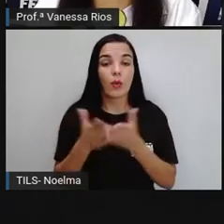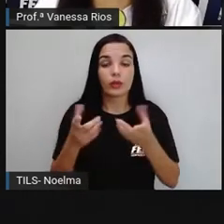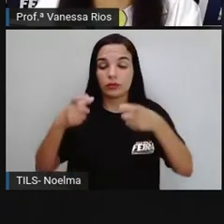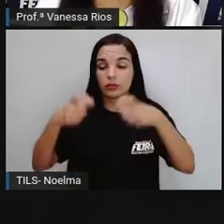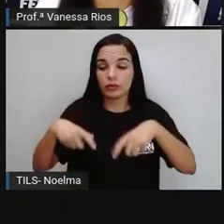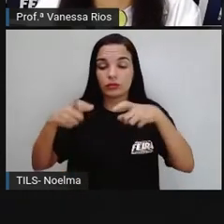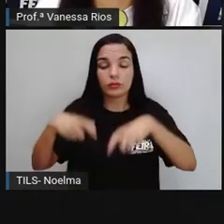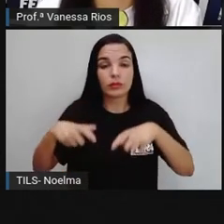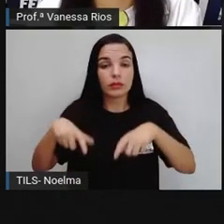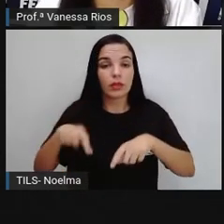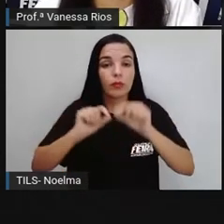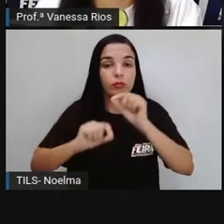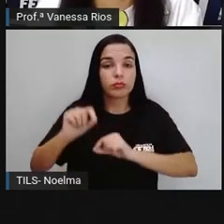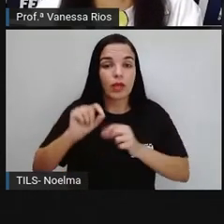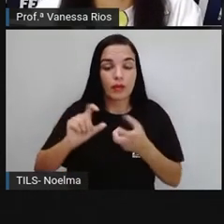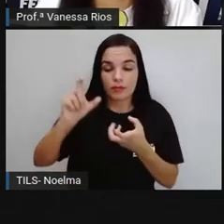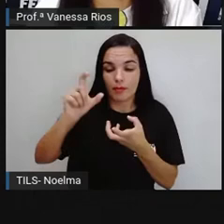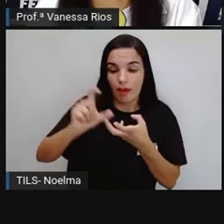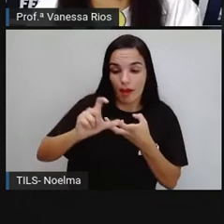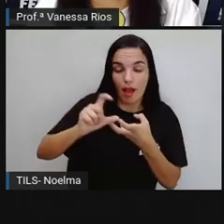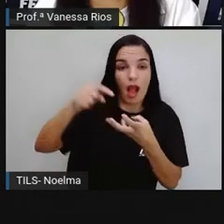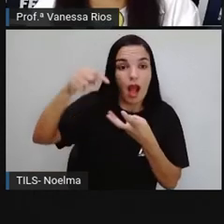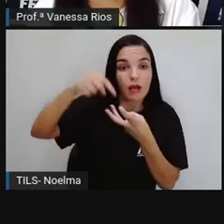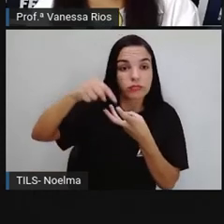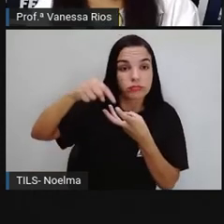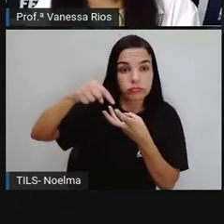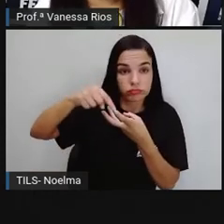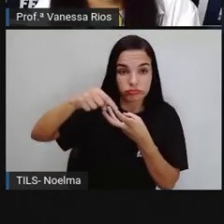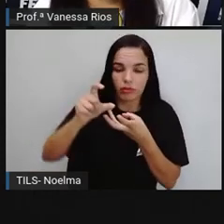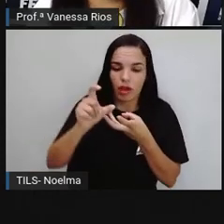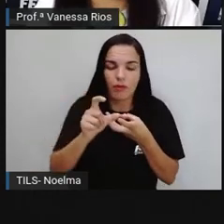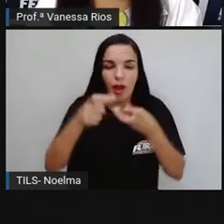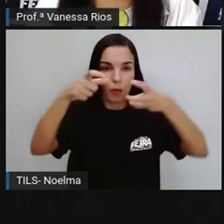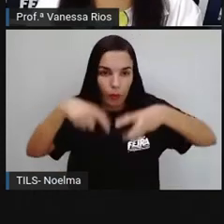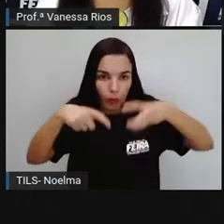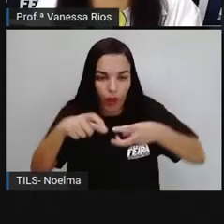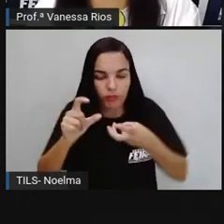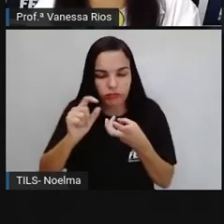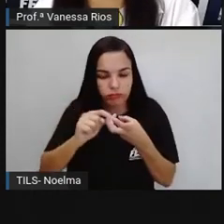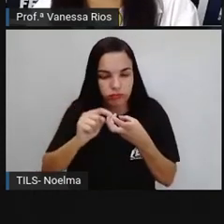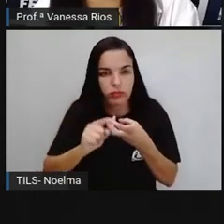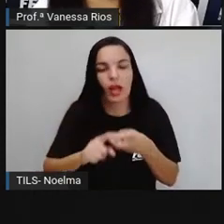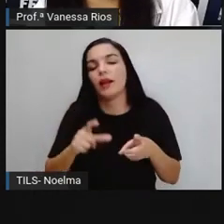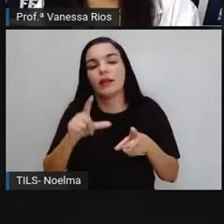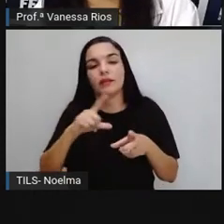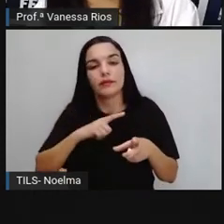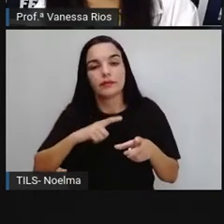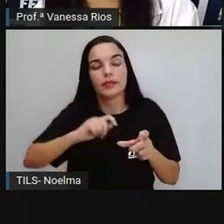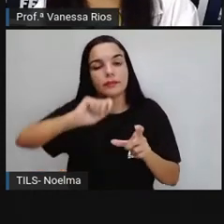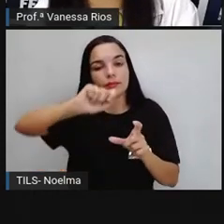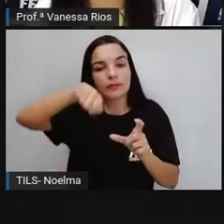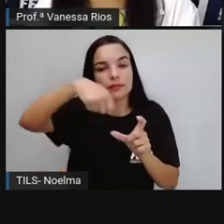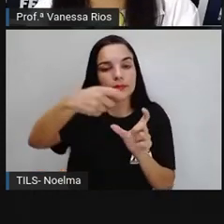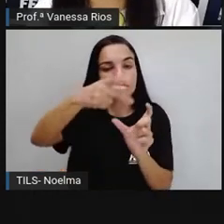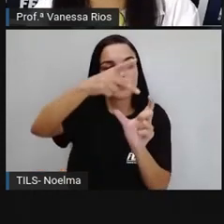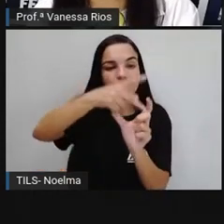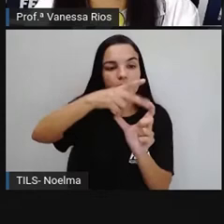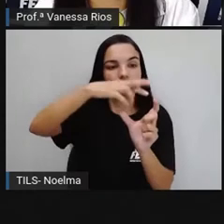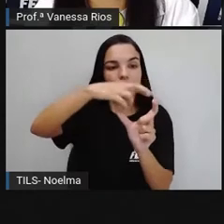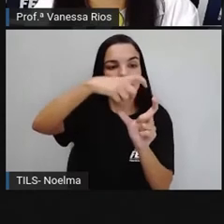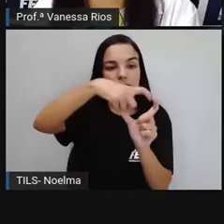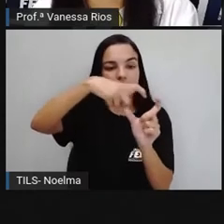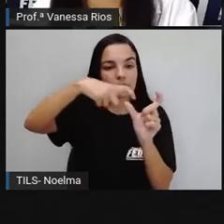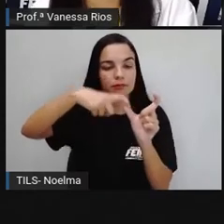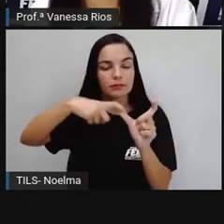agora aparecem as palavras proparoxítonas. As palavras proparoxítonas são as palavras que